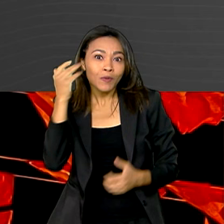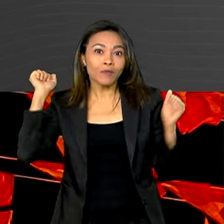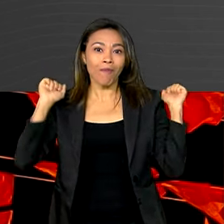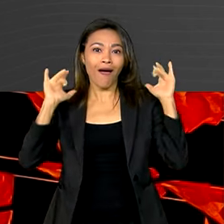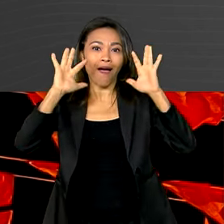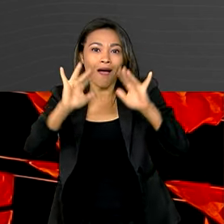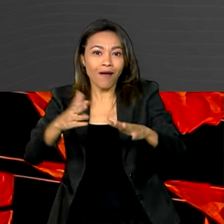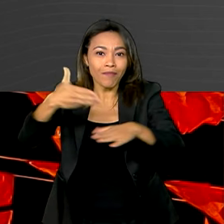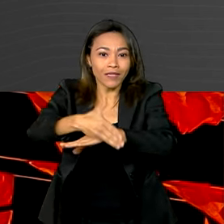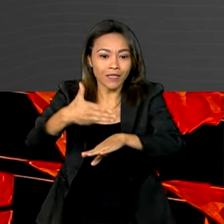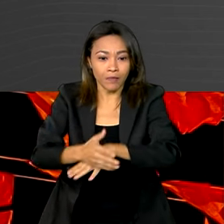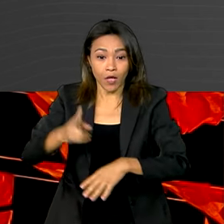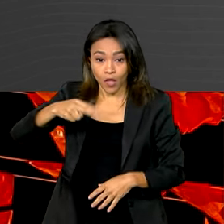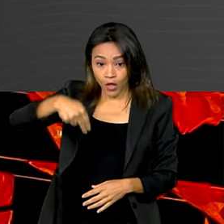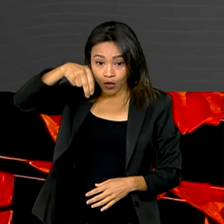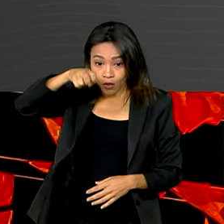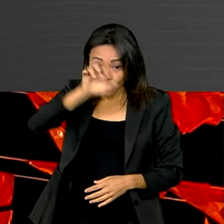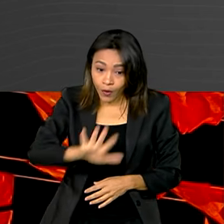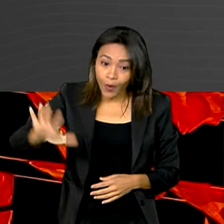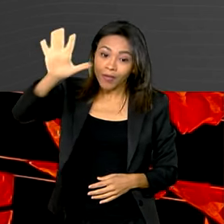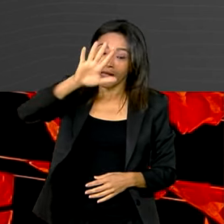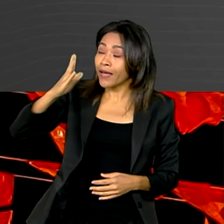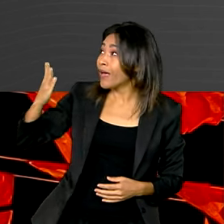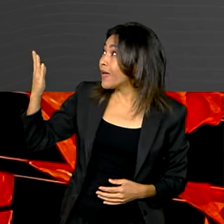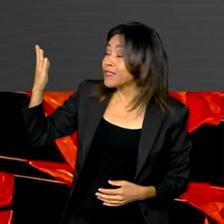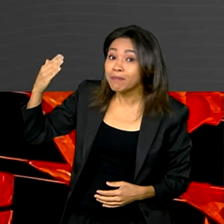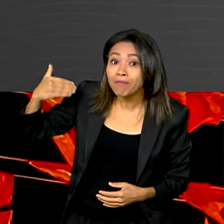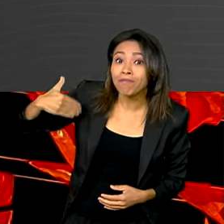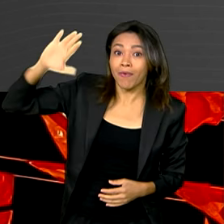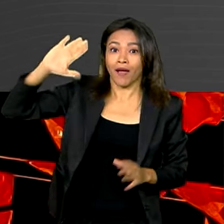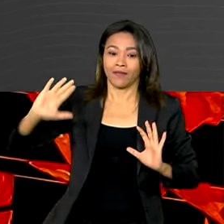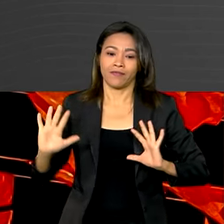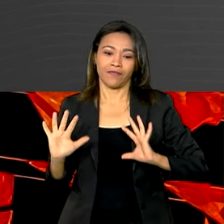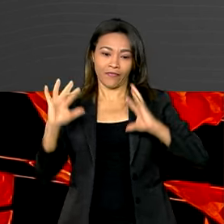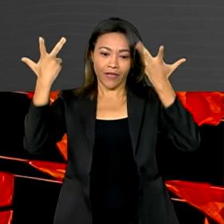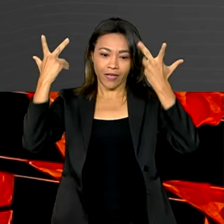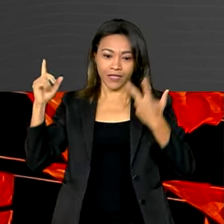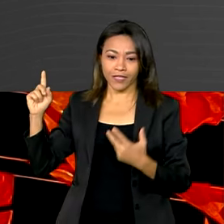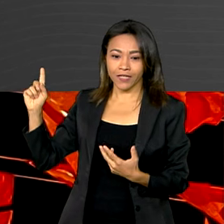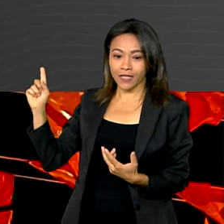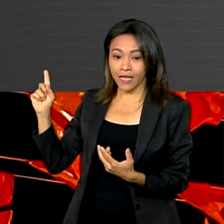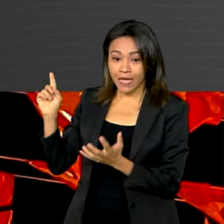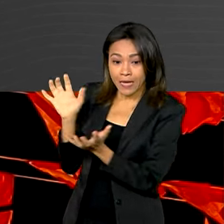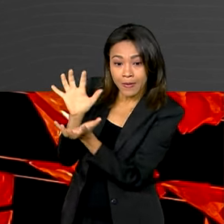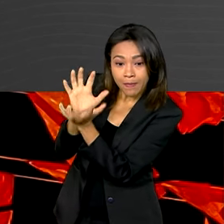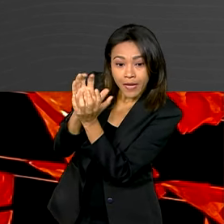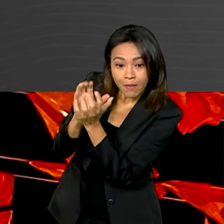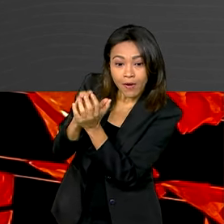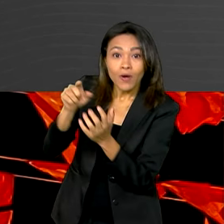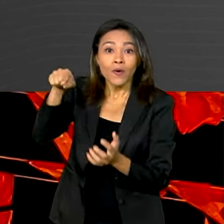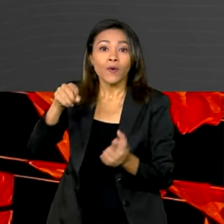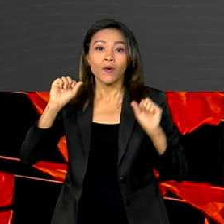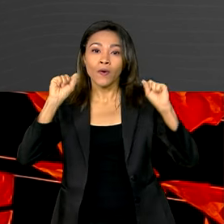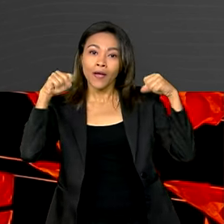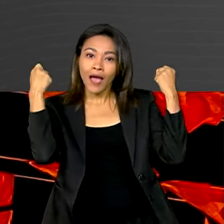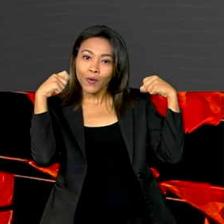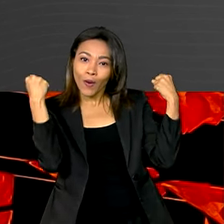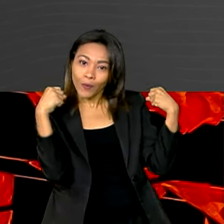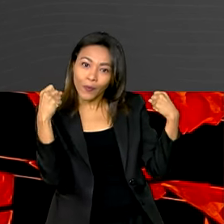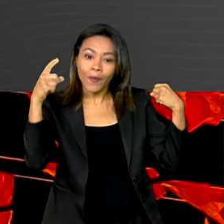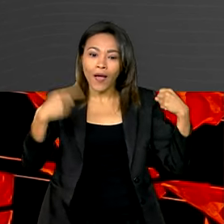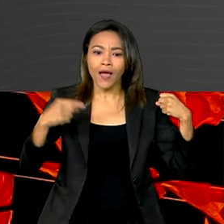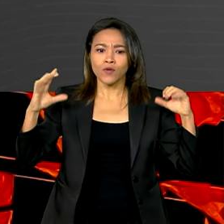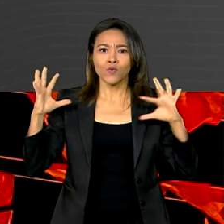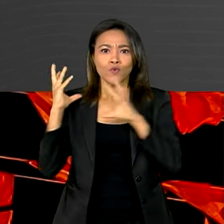O Nordeste é a região com mais festas nessa época do ano. Em Pernambuco, por exemplo, Caruaru movimenta 700